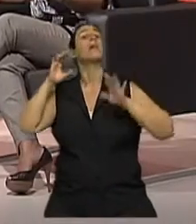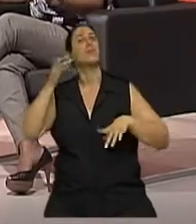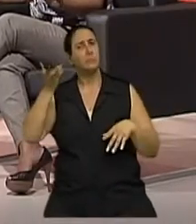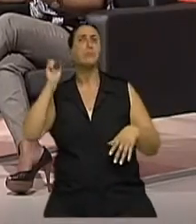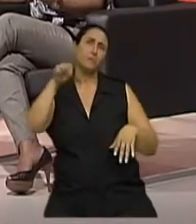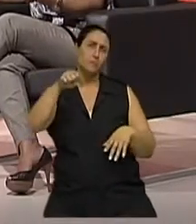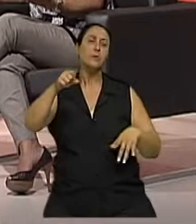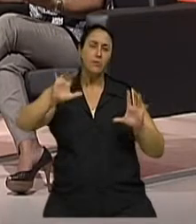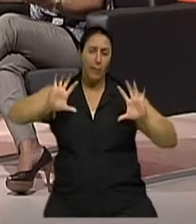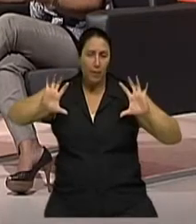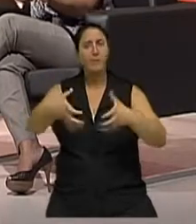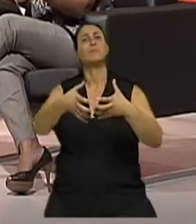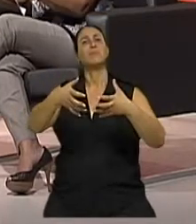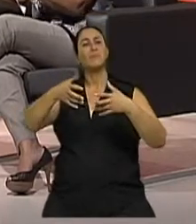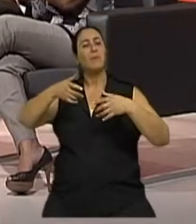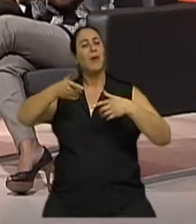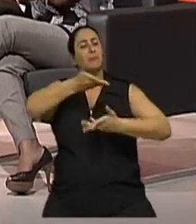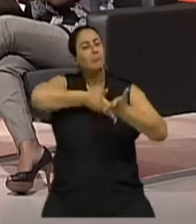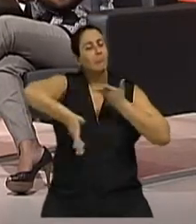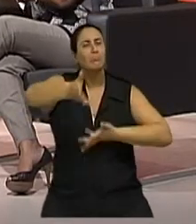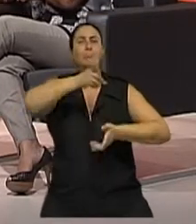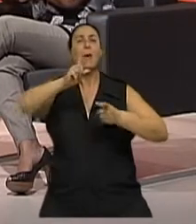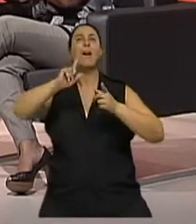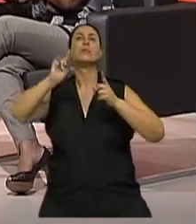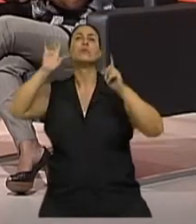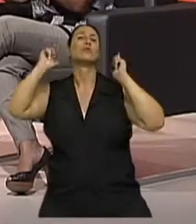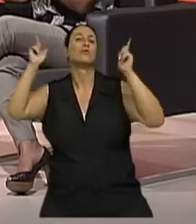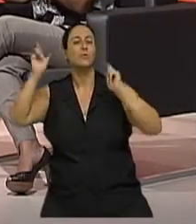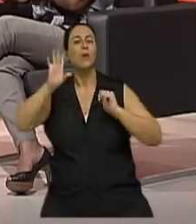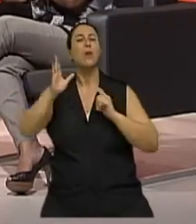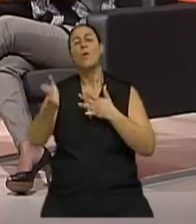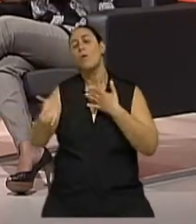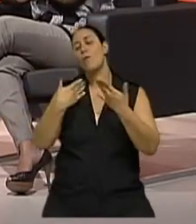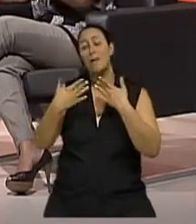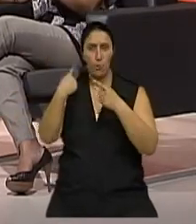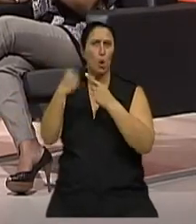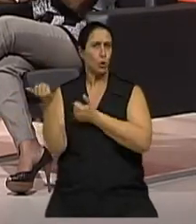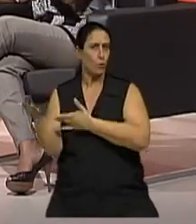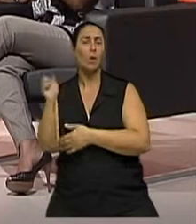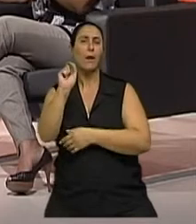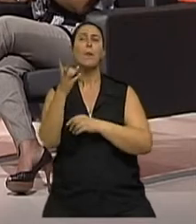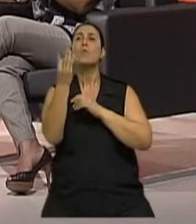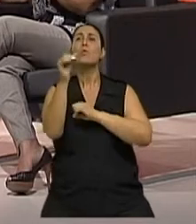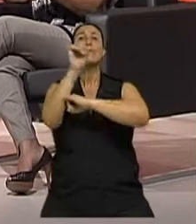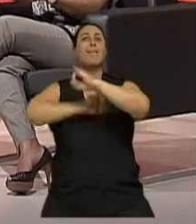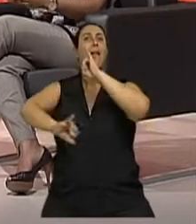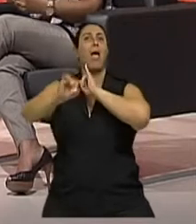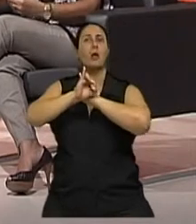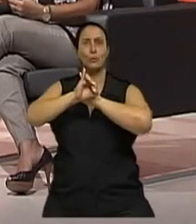para pular junto, que nem eu digo, né? Mas não para se encontrar, ou conversam pela web, ou conversam... A internet